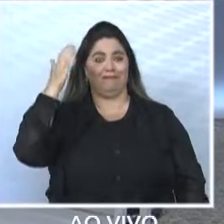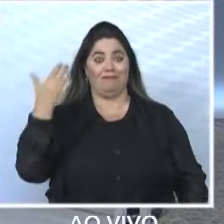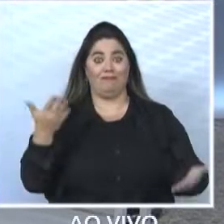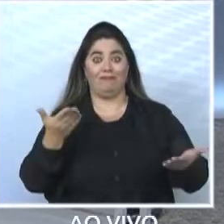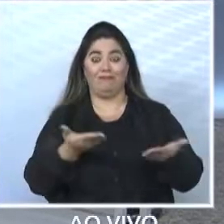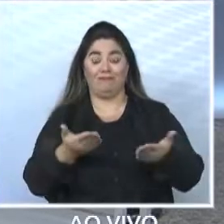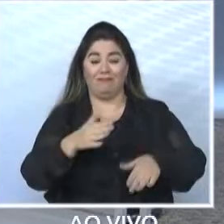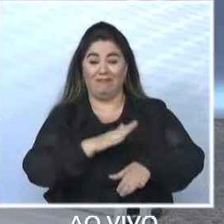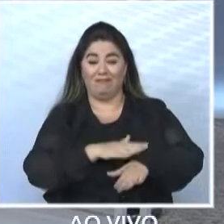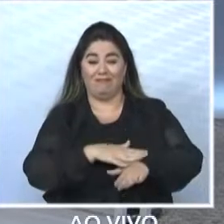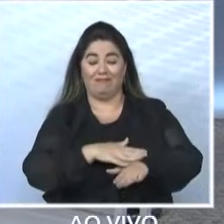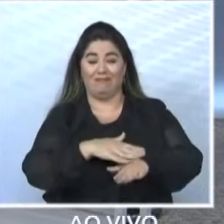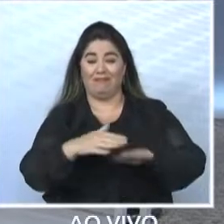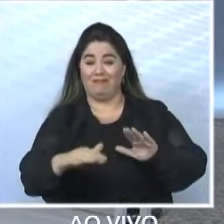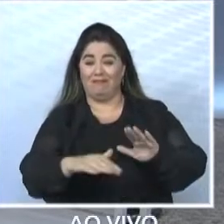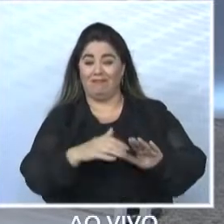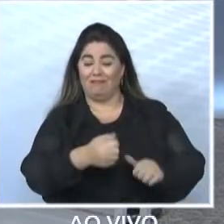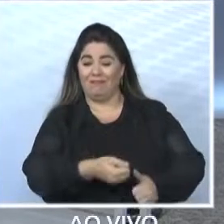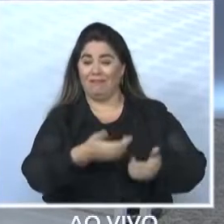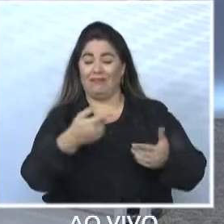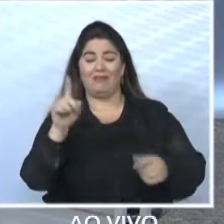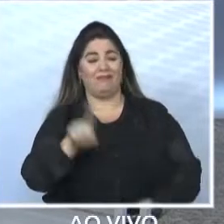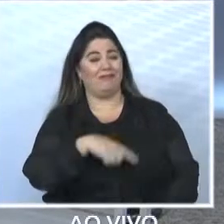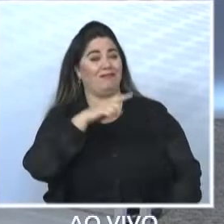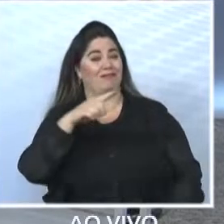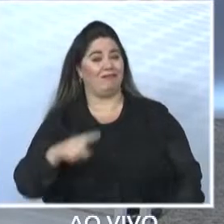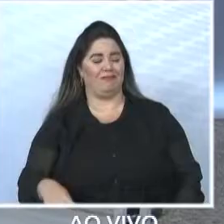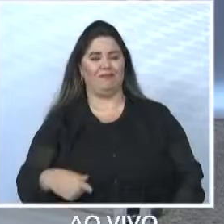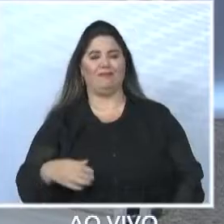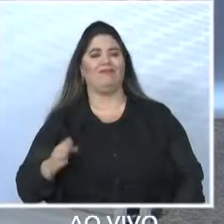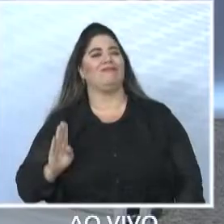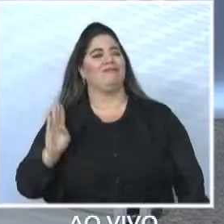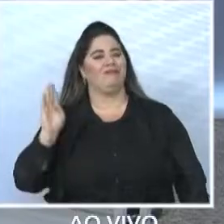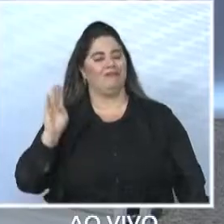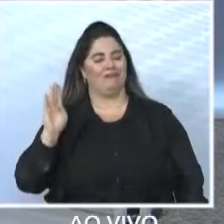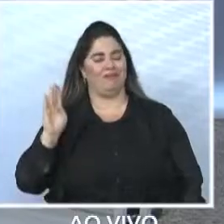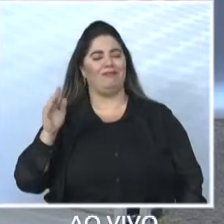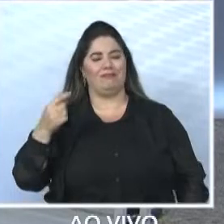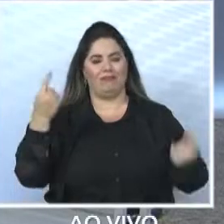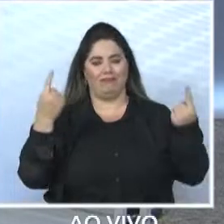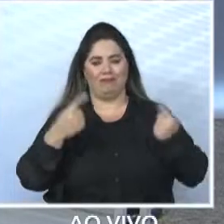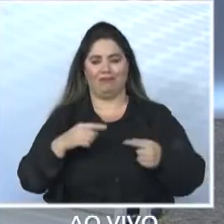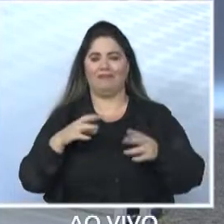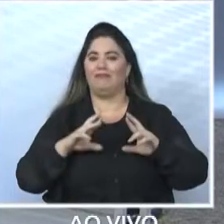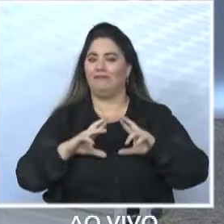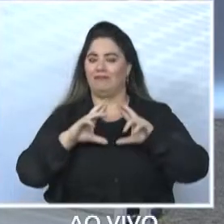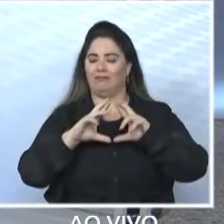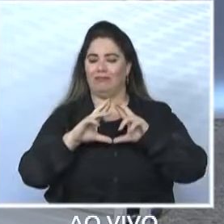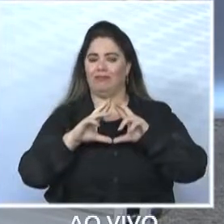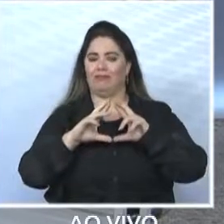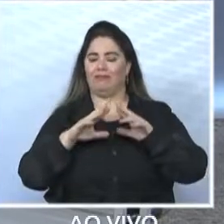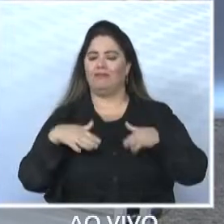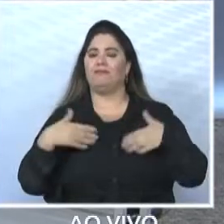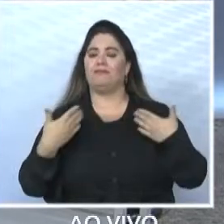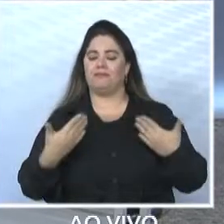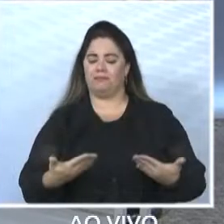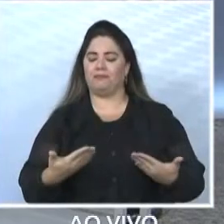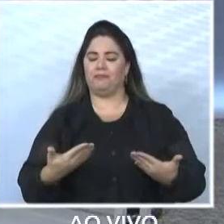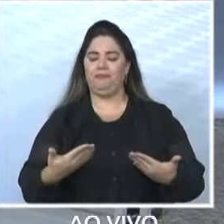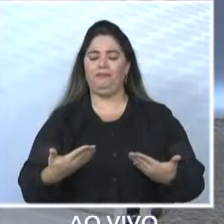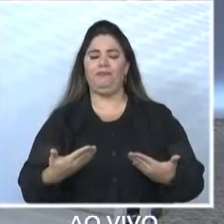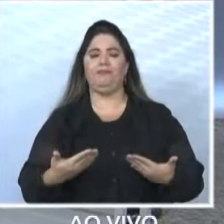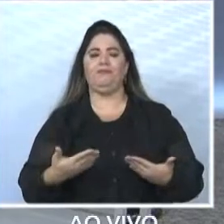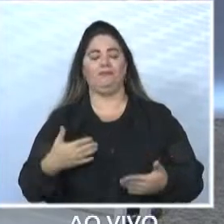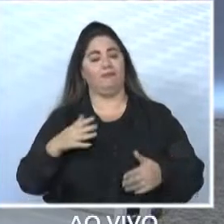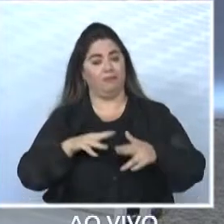comunicado, cancelando a participação dela aqui no debate da Repór. Diante desta postura da candidata Flávia Lancha,